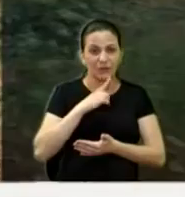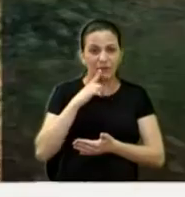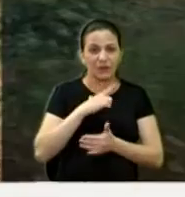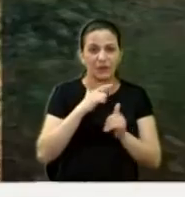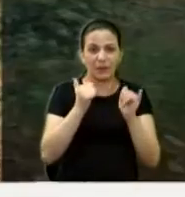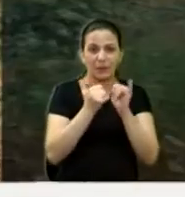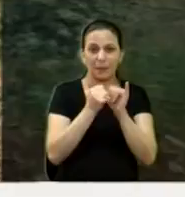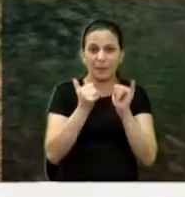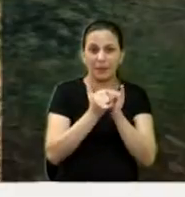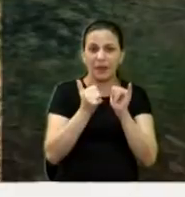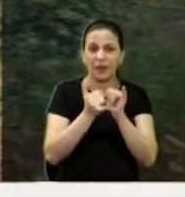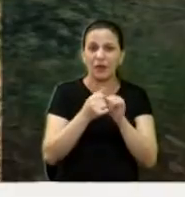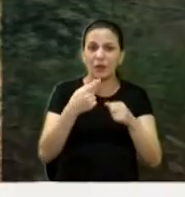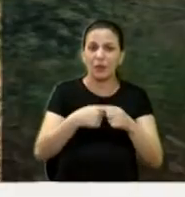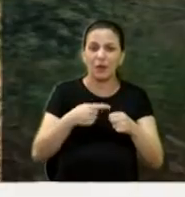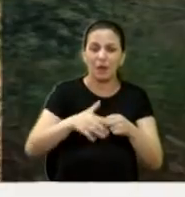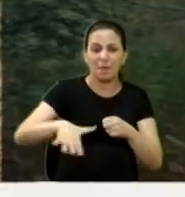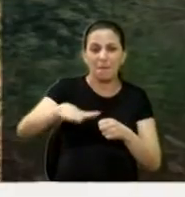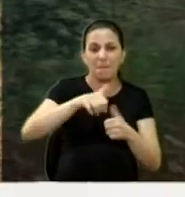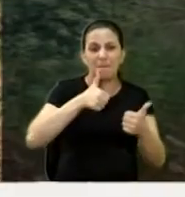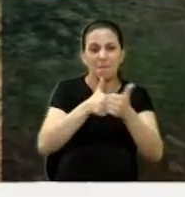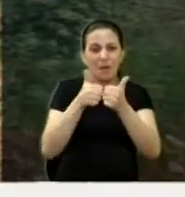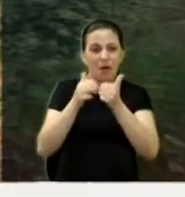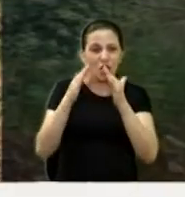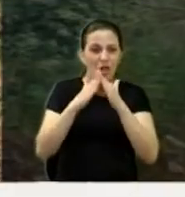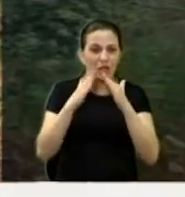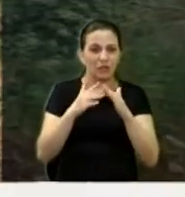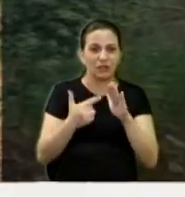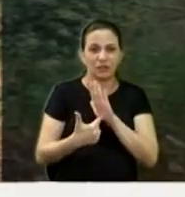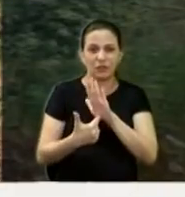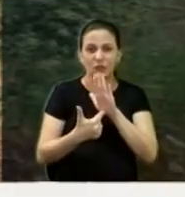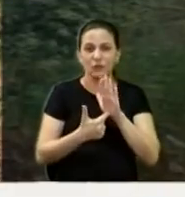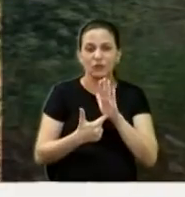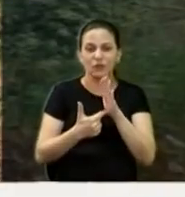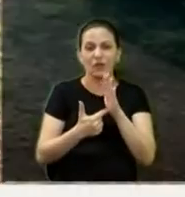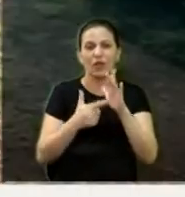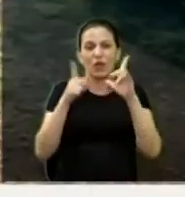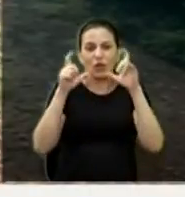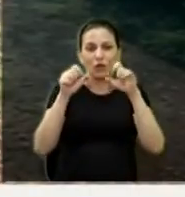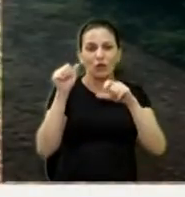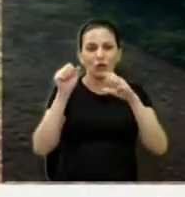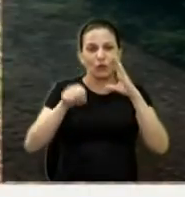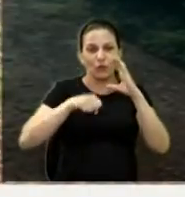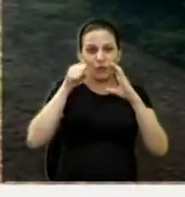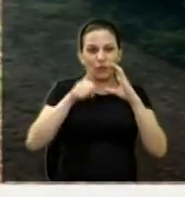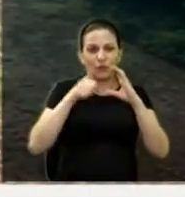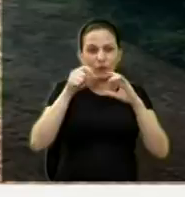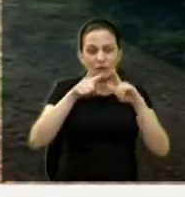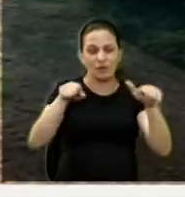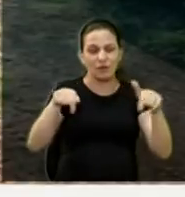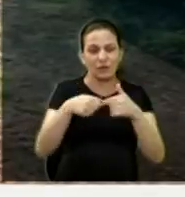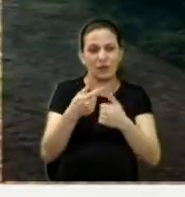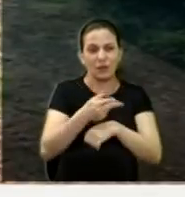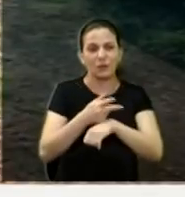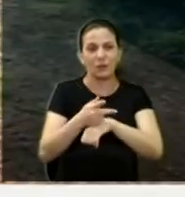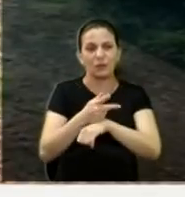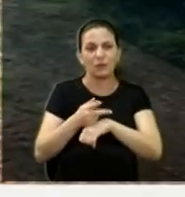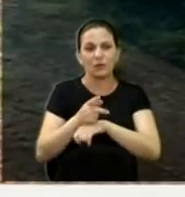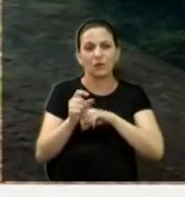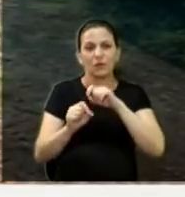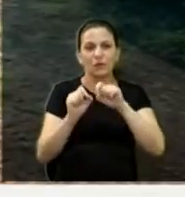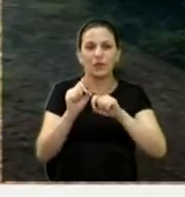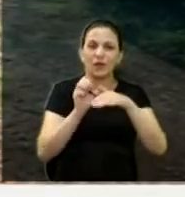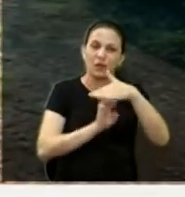seu bairro, na sua região, para que mande fotos, mande vídeos, que o nosso gabinete vai à procura agora de